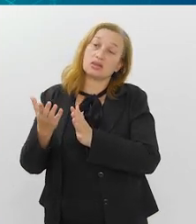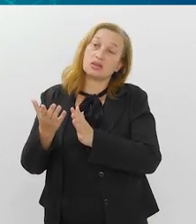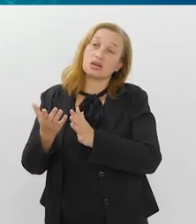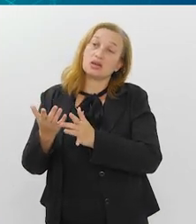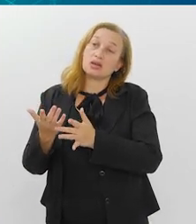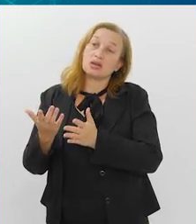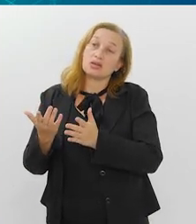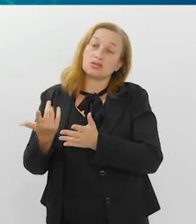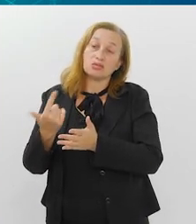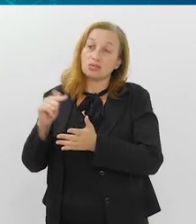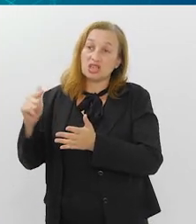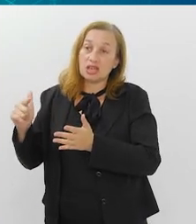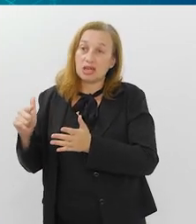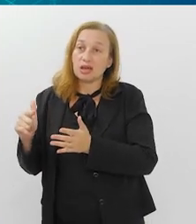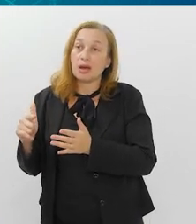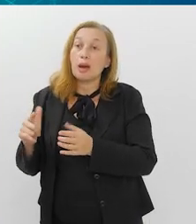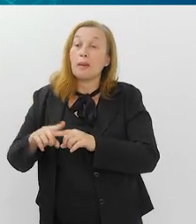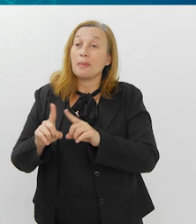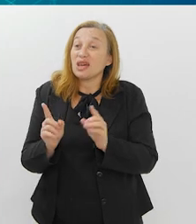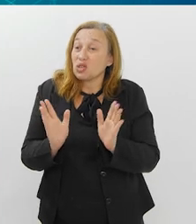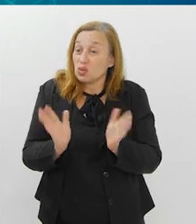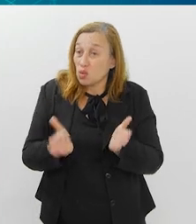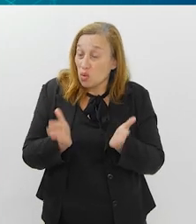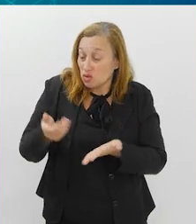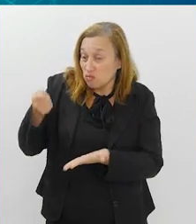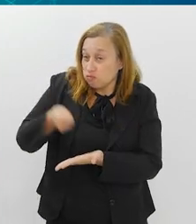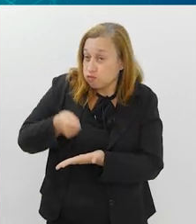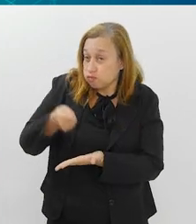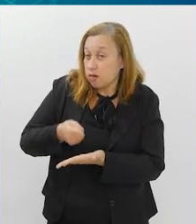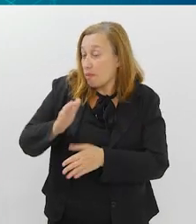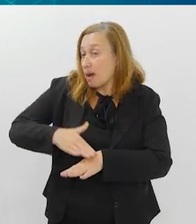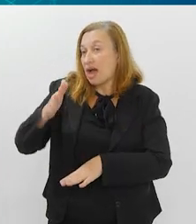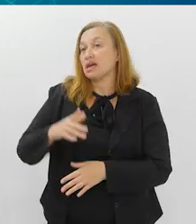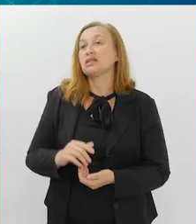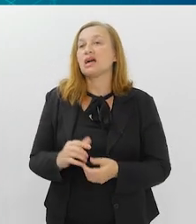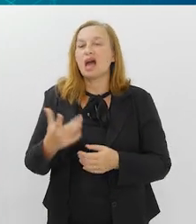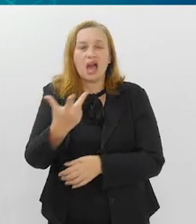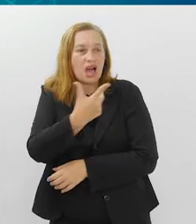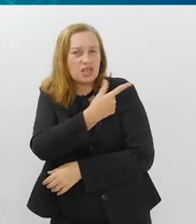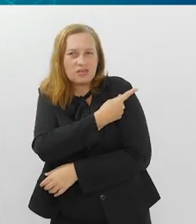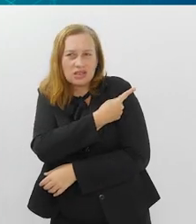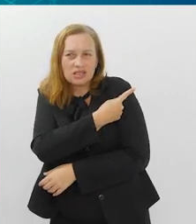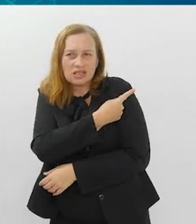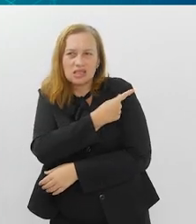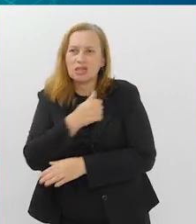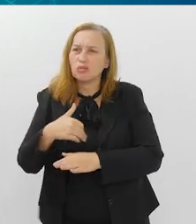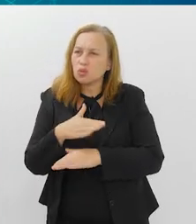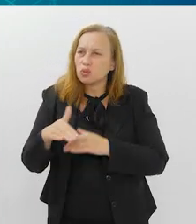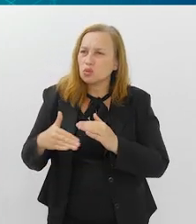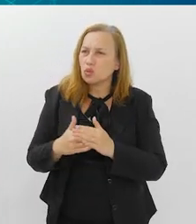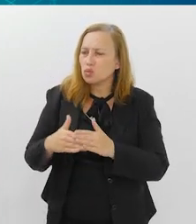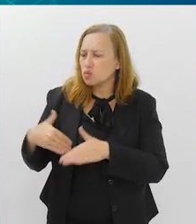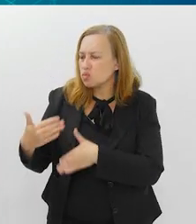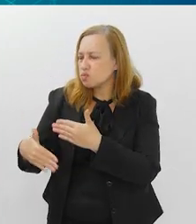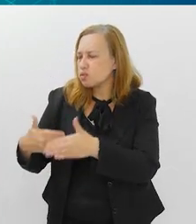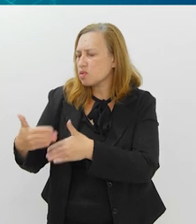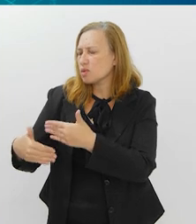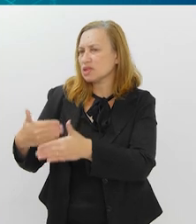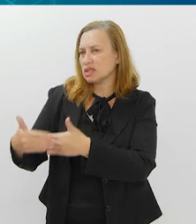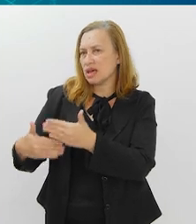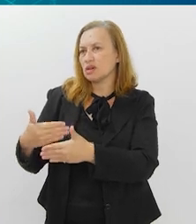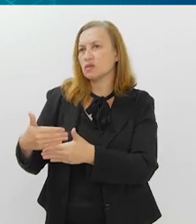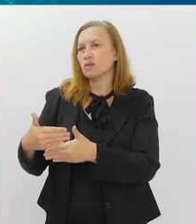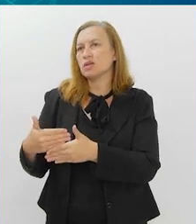hoje, o rigor é muito, muito, muito grande, as vacinas passam por todo um processo,